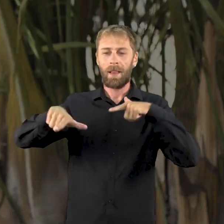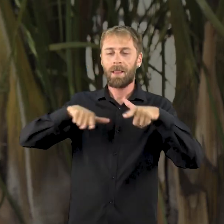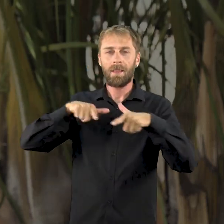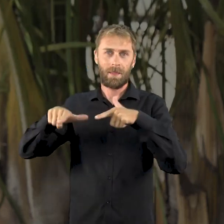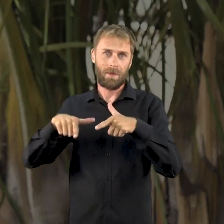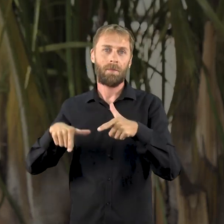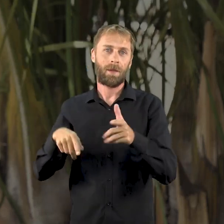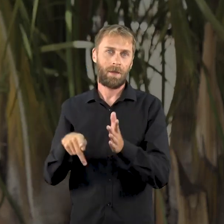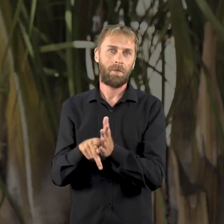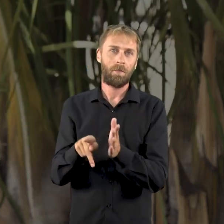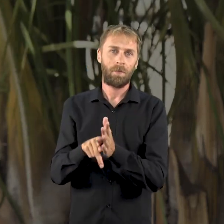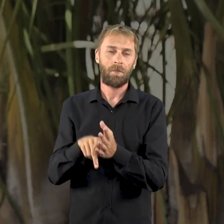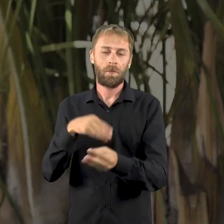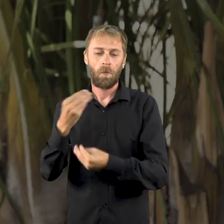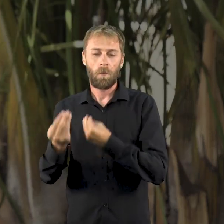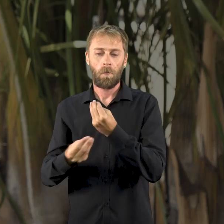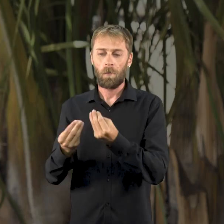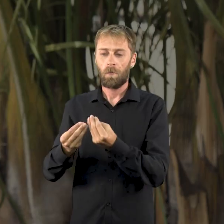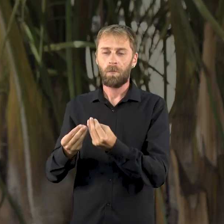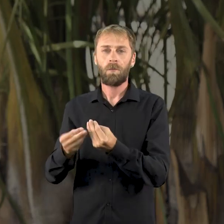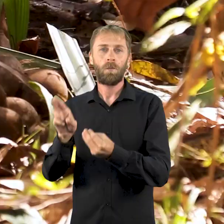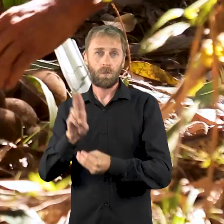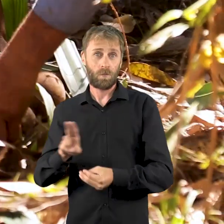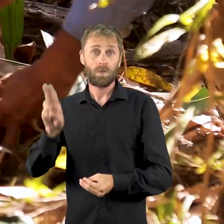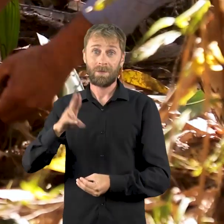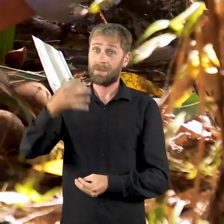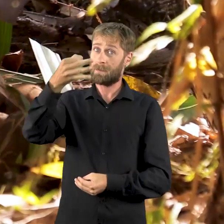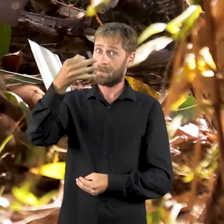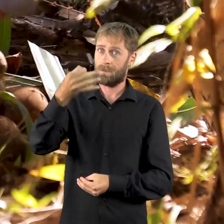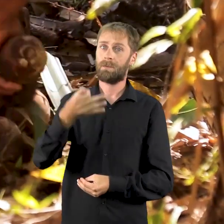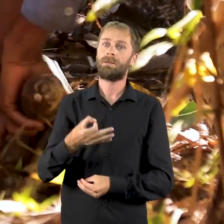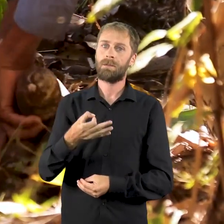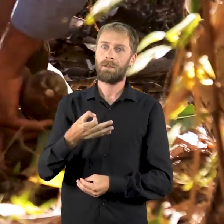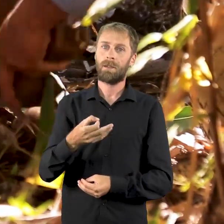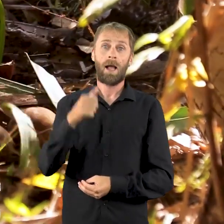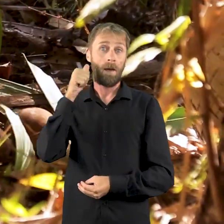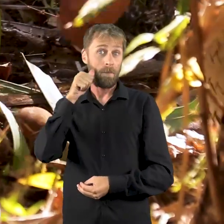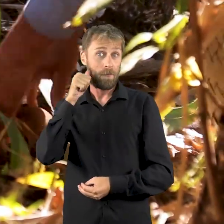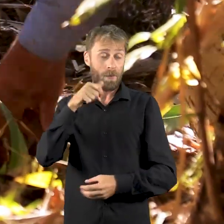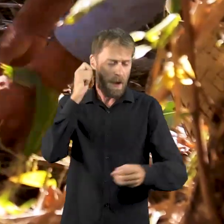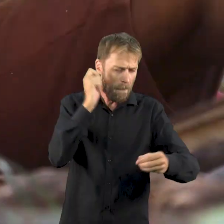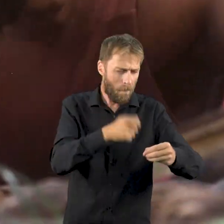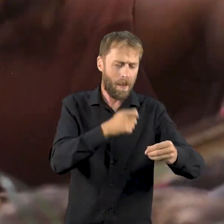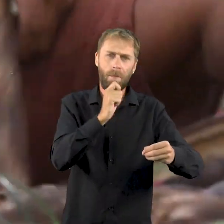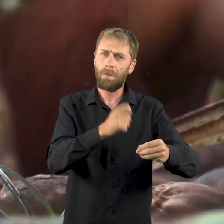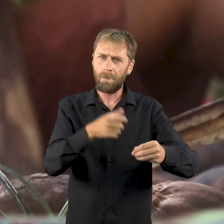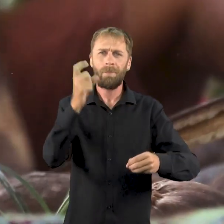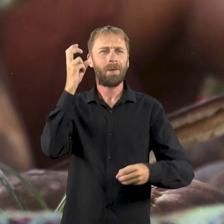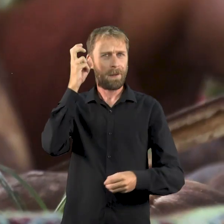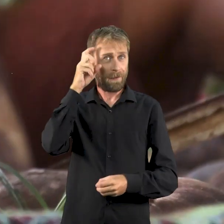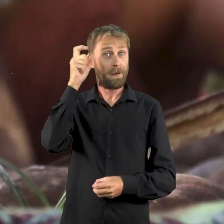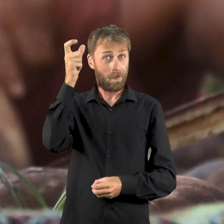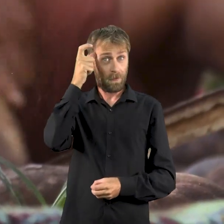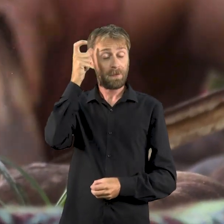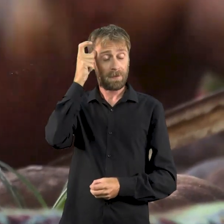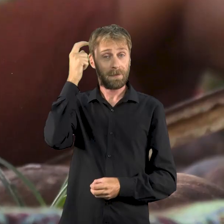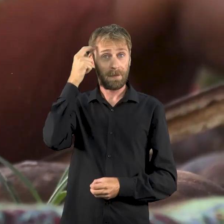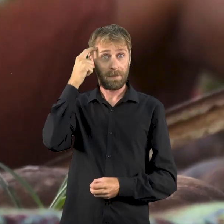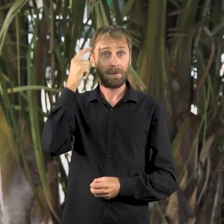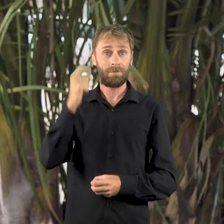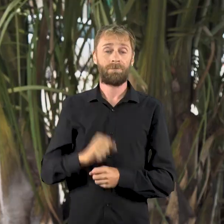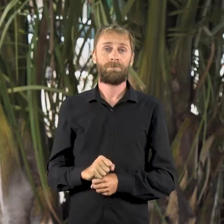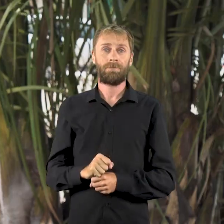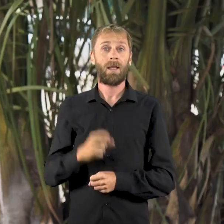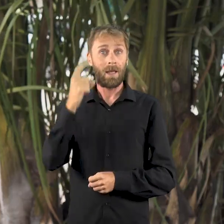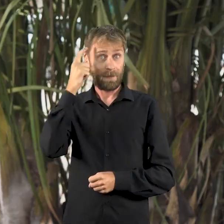insumos de forma extrativista e sustentável. As próprias quebradeiras de coco têm essa consciência. Então, isso é